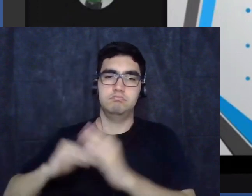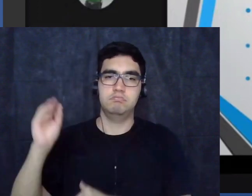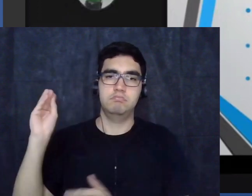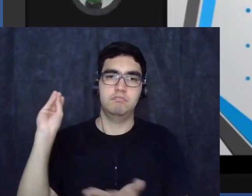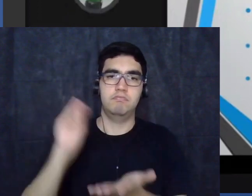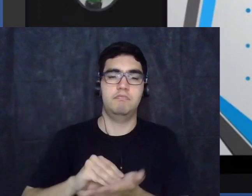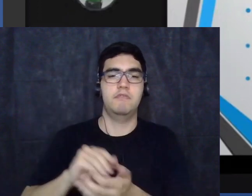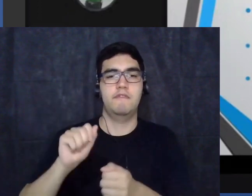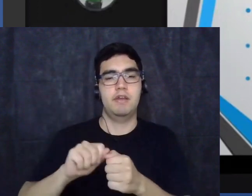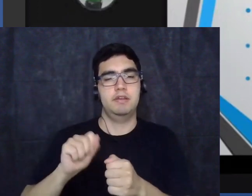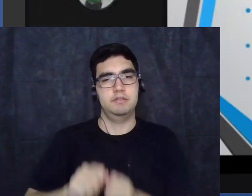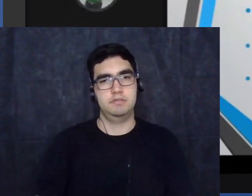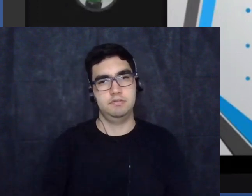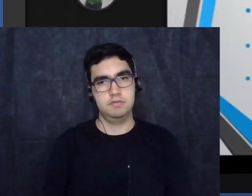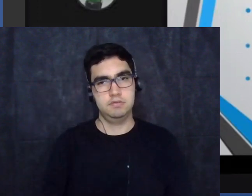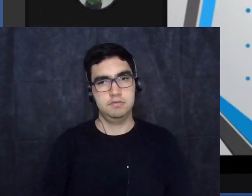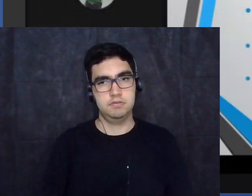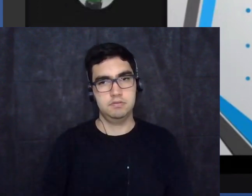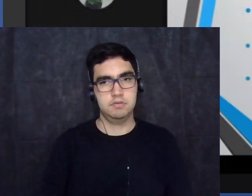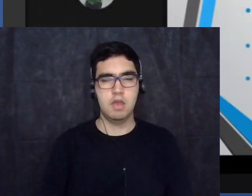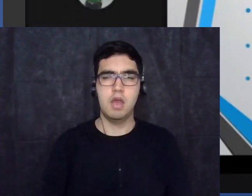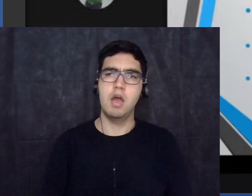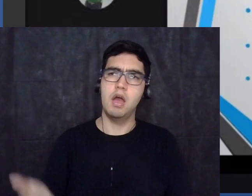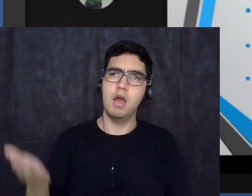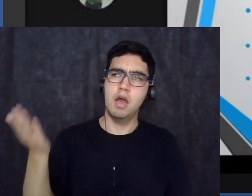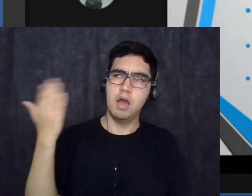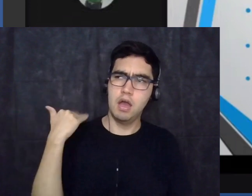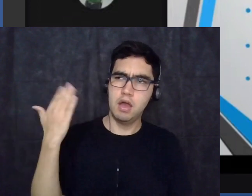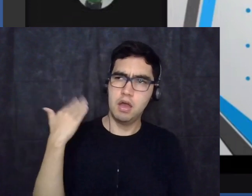olhado como uma prática